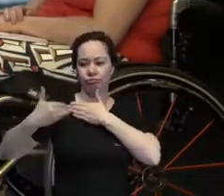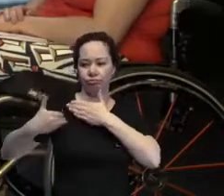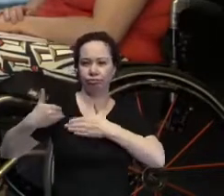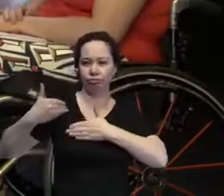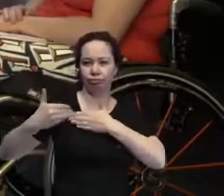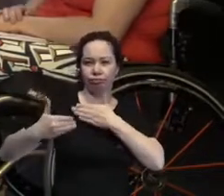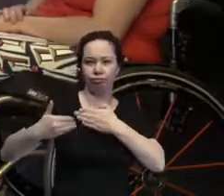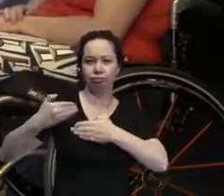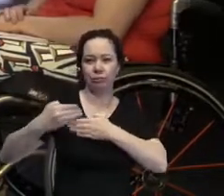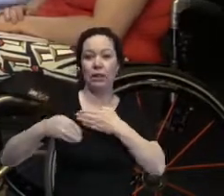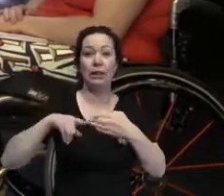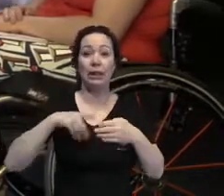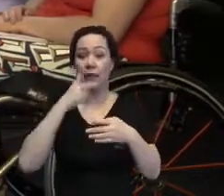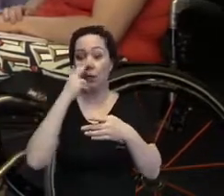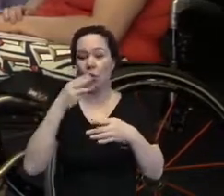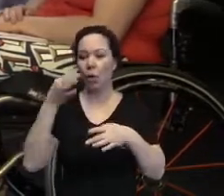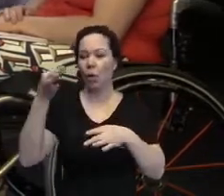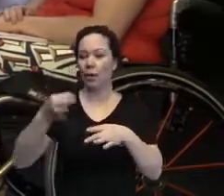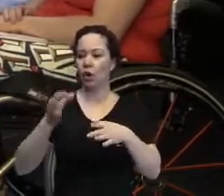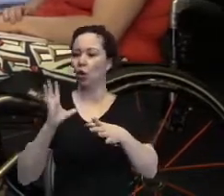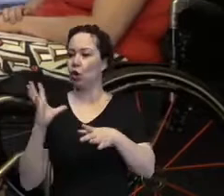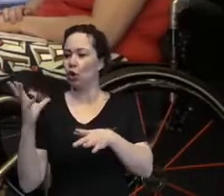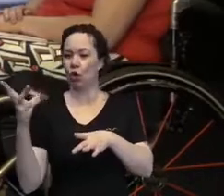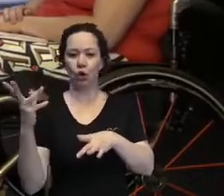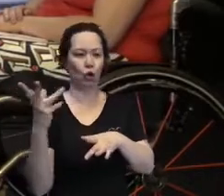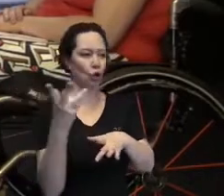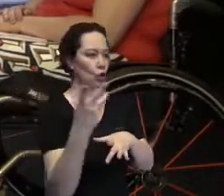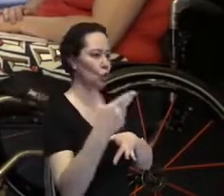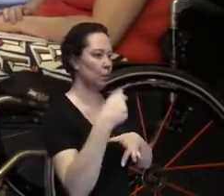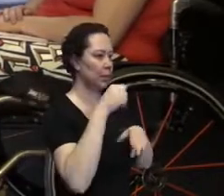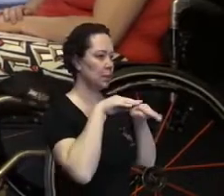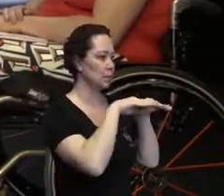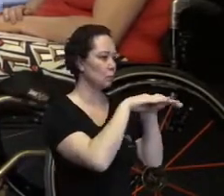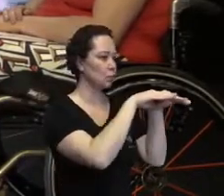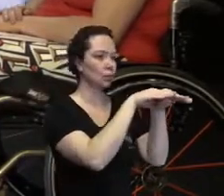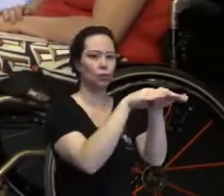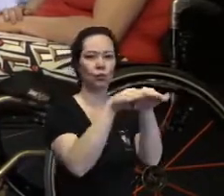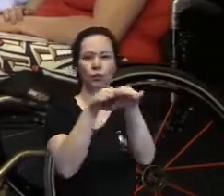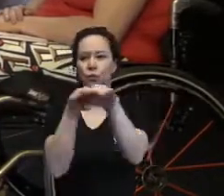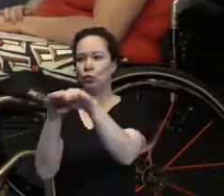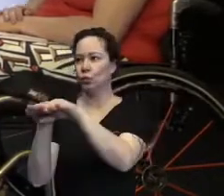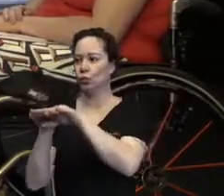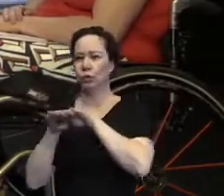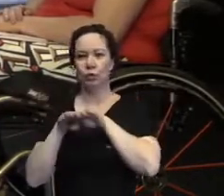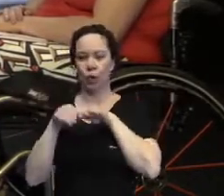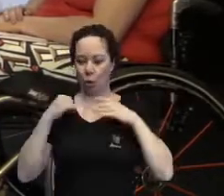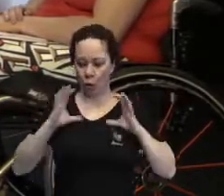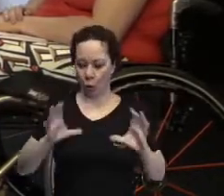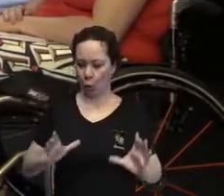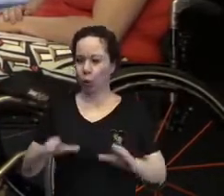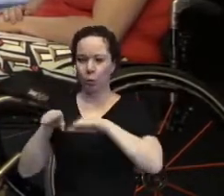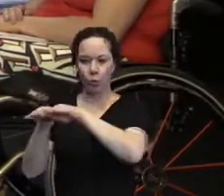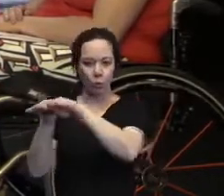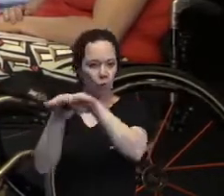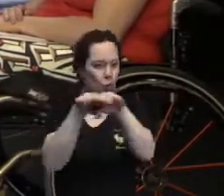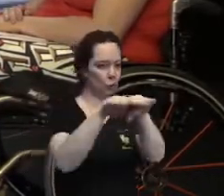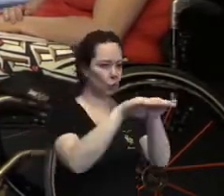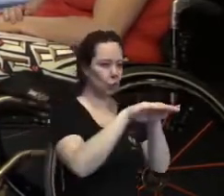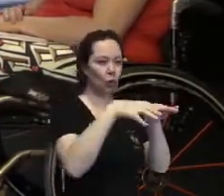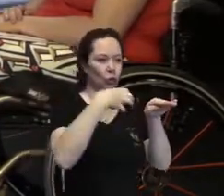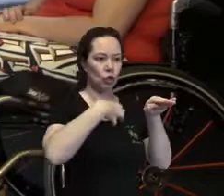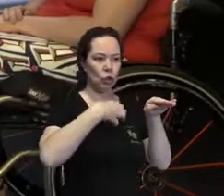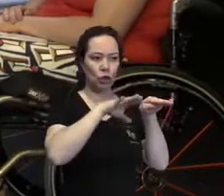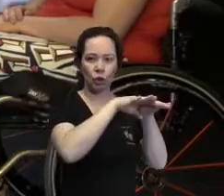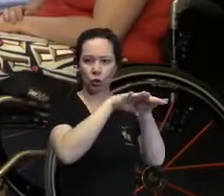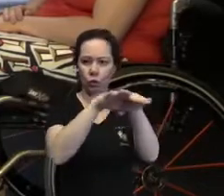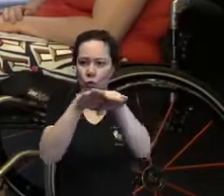esses padrões de perfeição sendo estabelecidos e mudando e ficando cada vez mais inatingíveis, cada vez